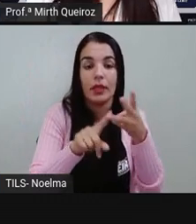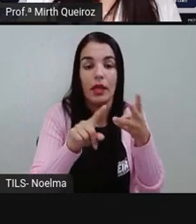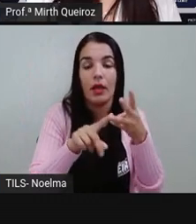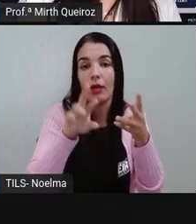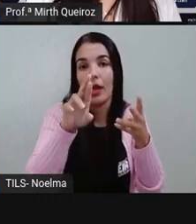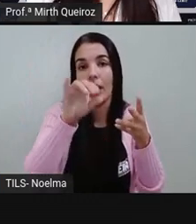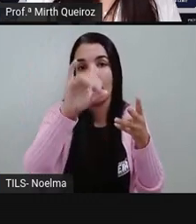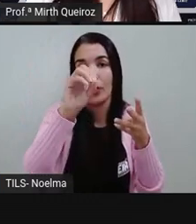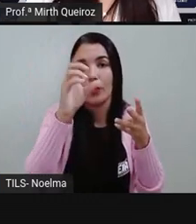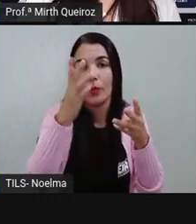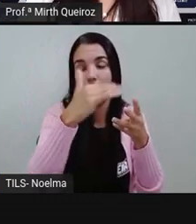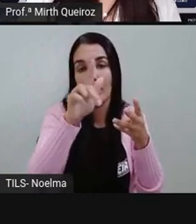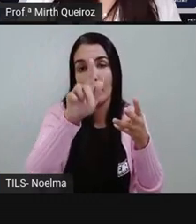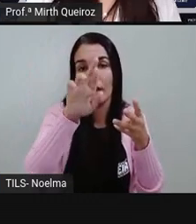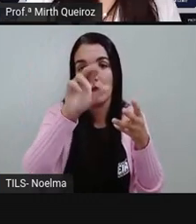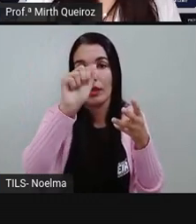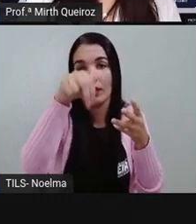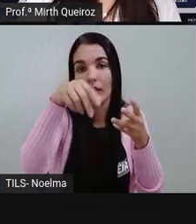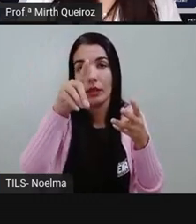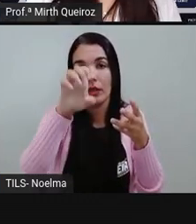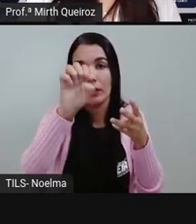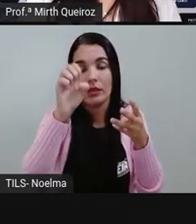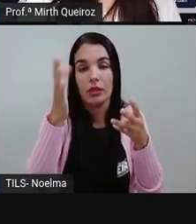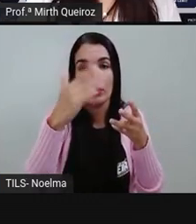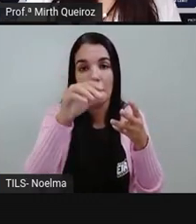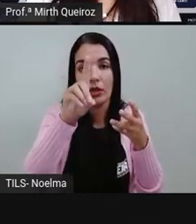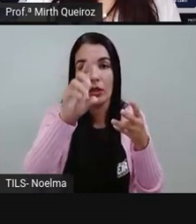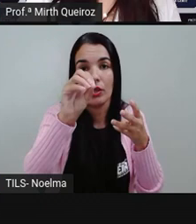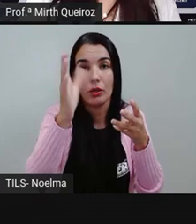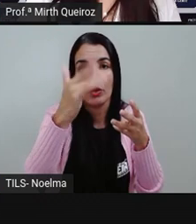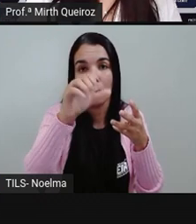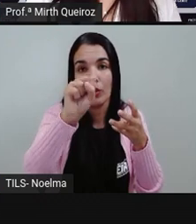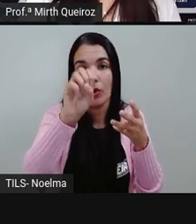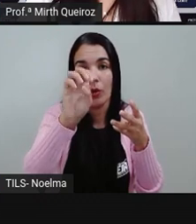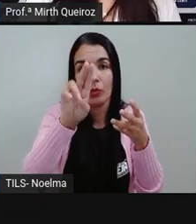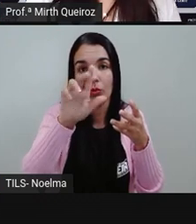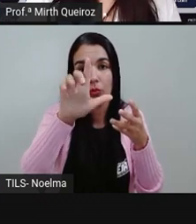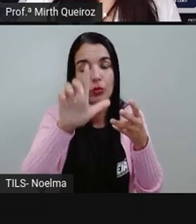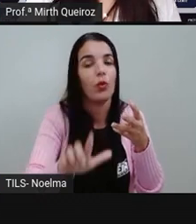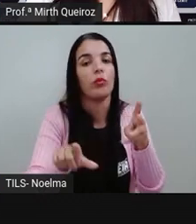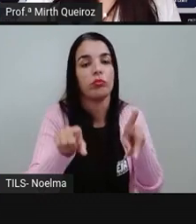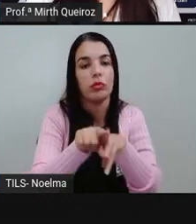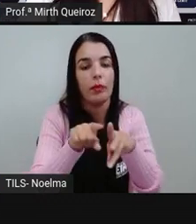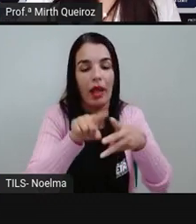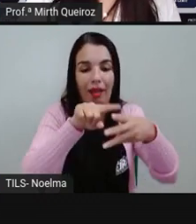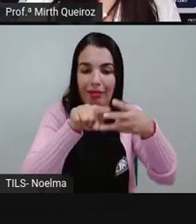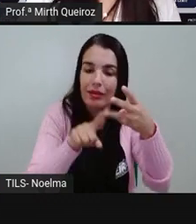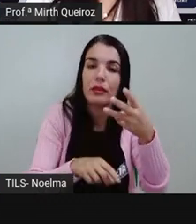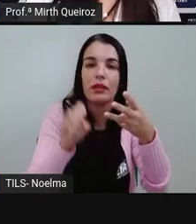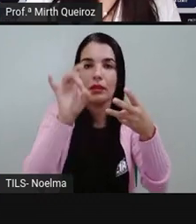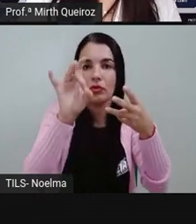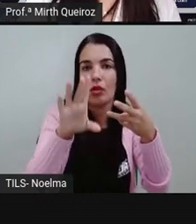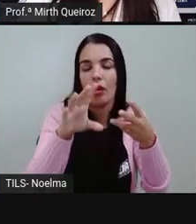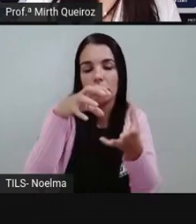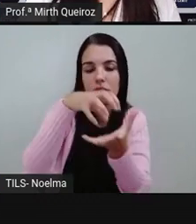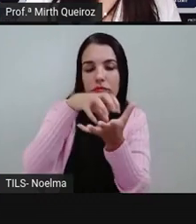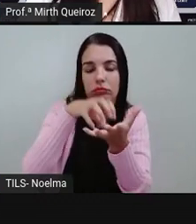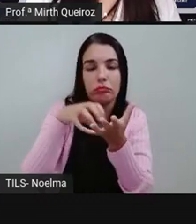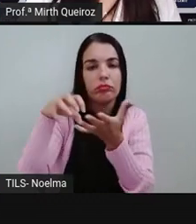Rio Grande do Sul, que tem como capital Porto Alegre. Então, na região sul, nós temos aí